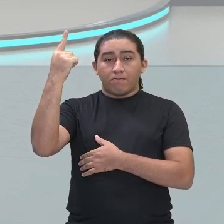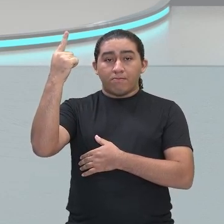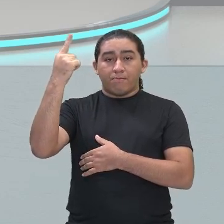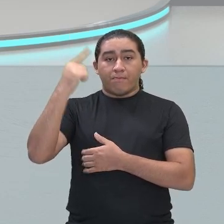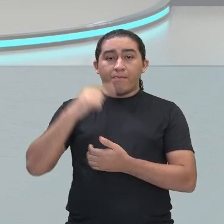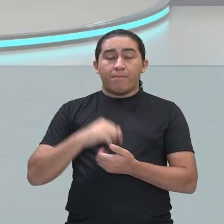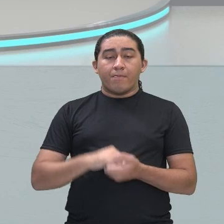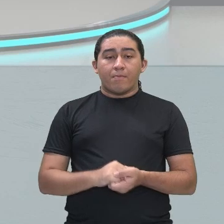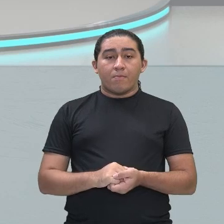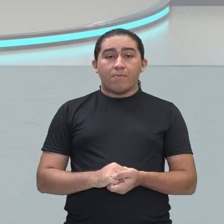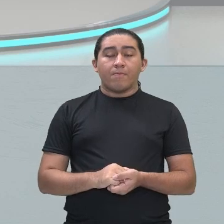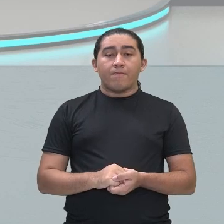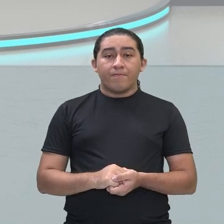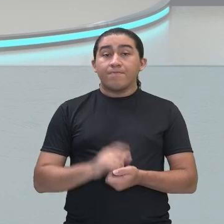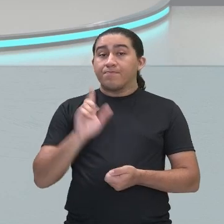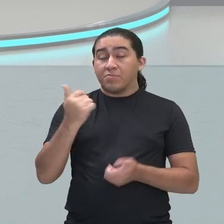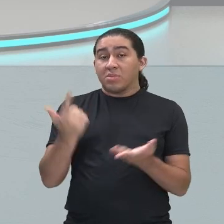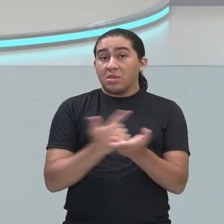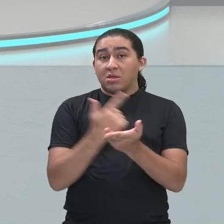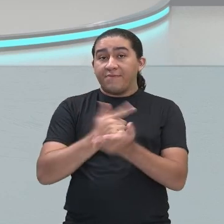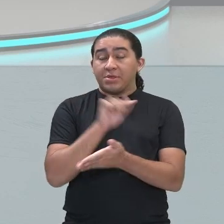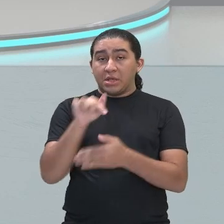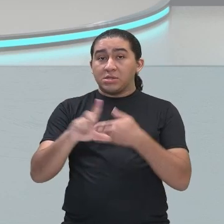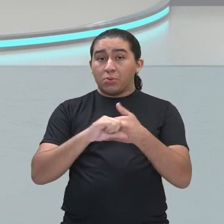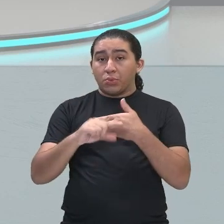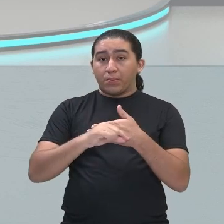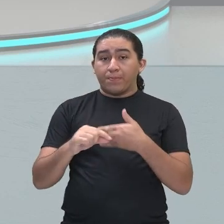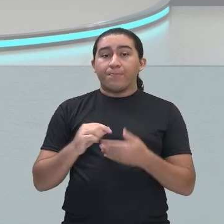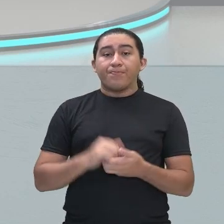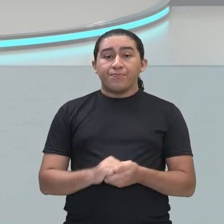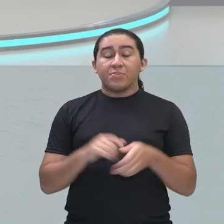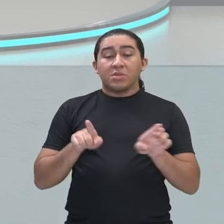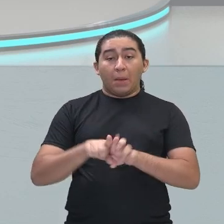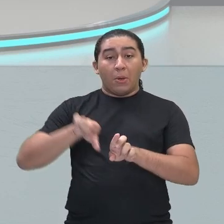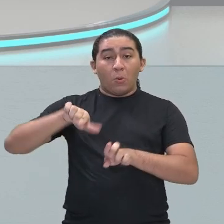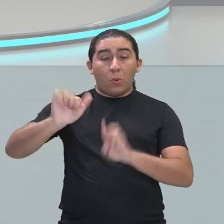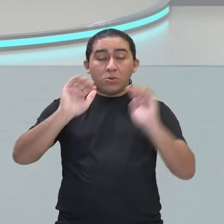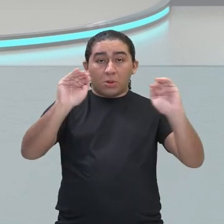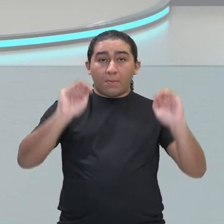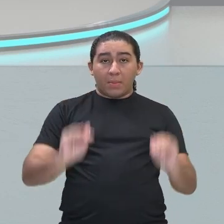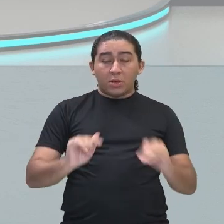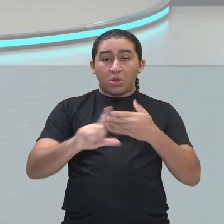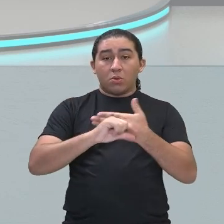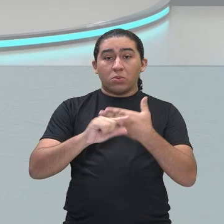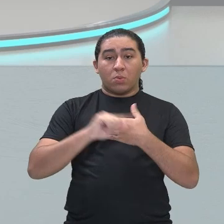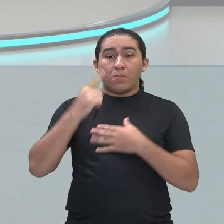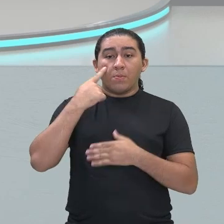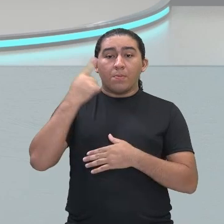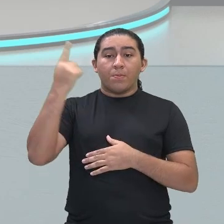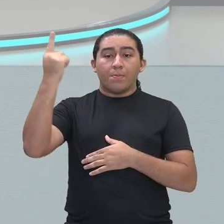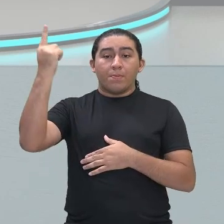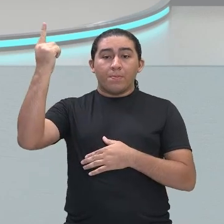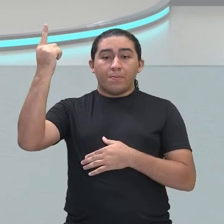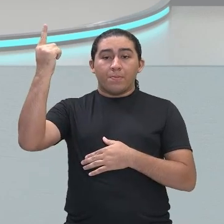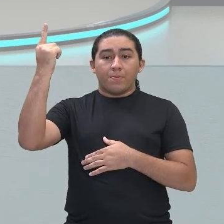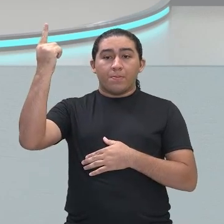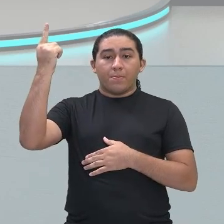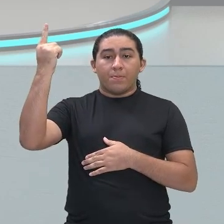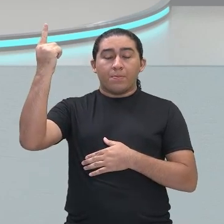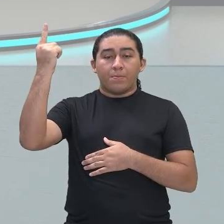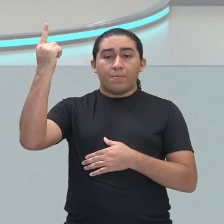Batista. São as obras de Antônio Diniz. E temos também Pedro Antônio Correia Garção.